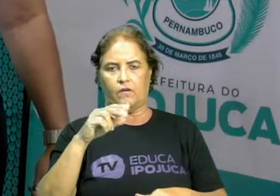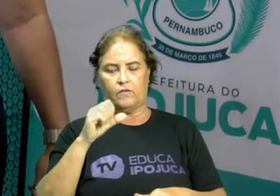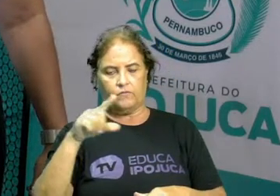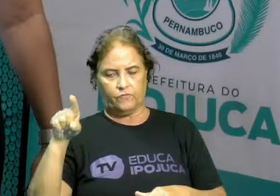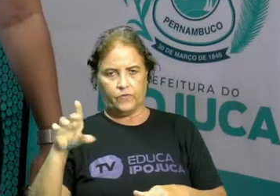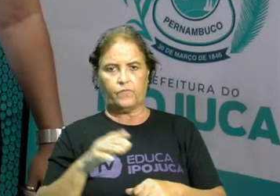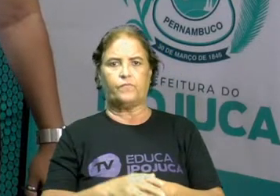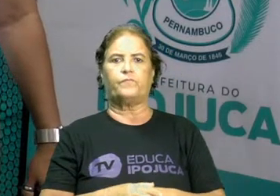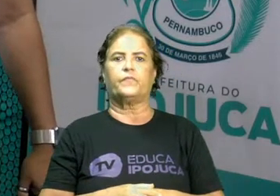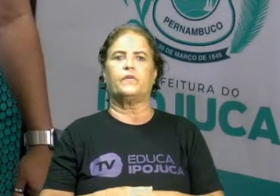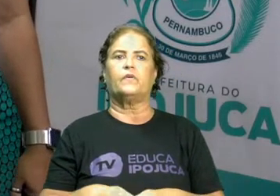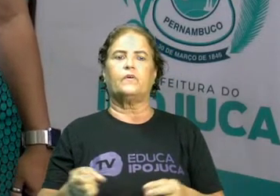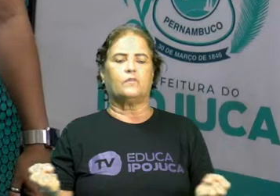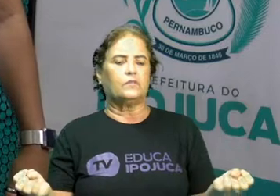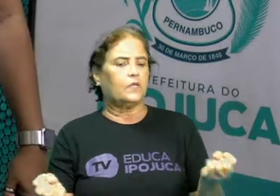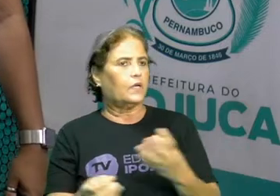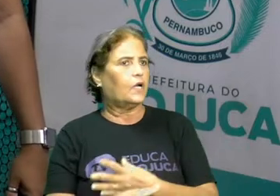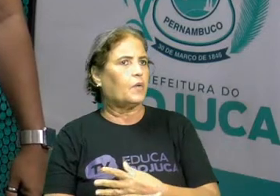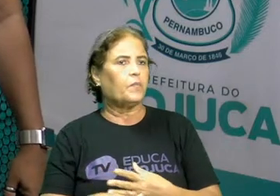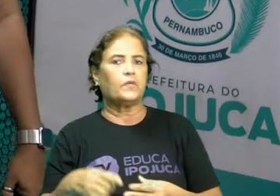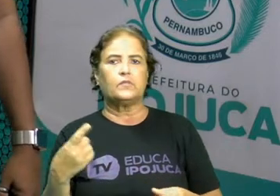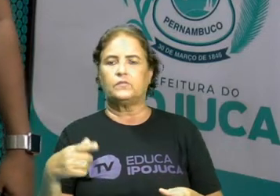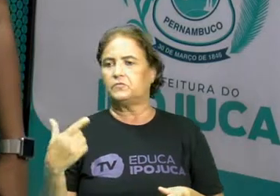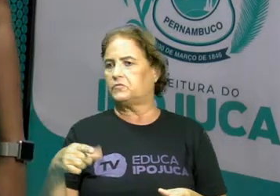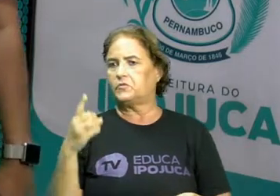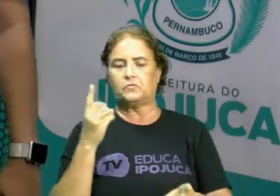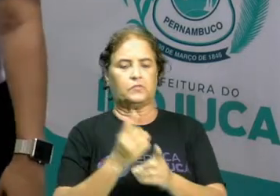chama ele de não renovável.